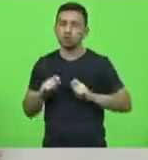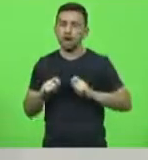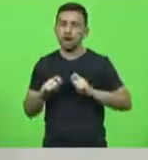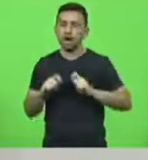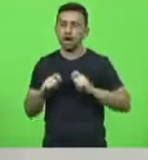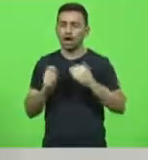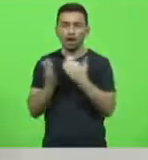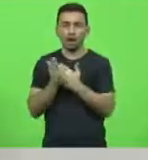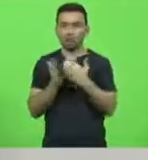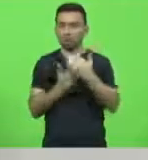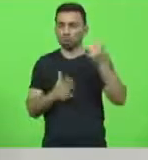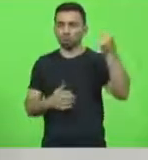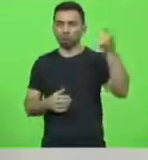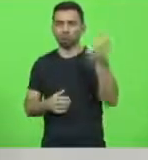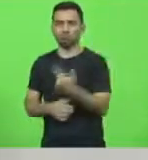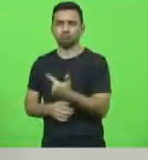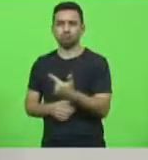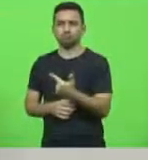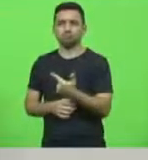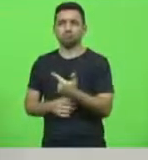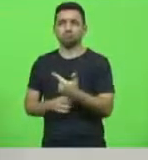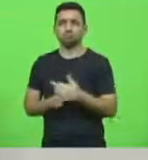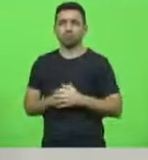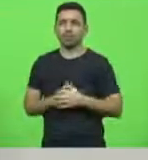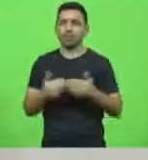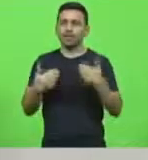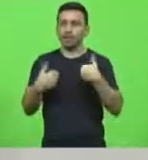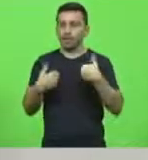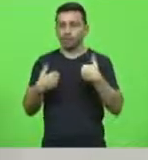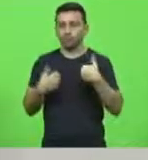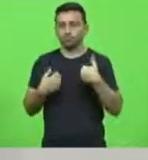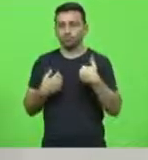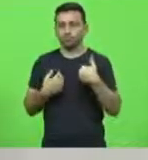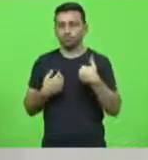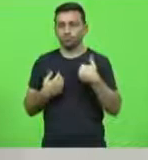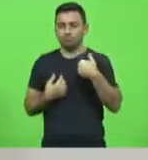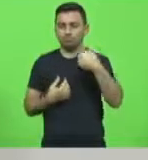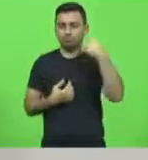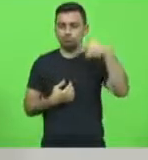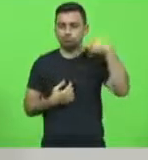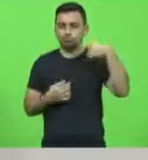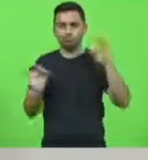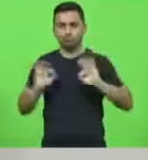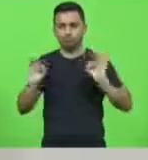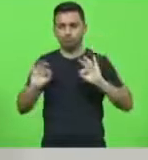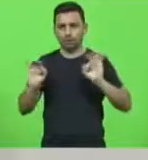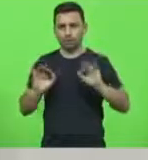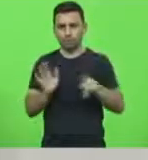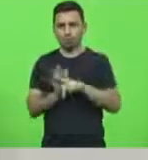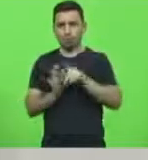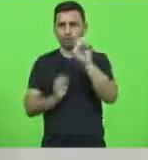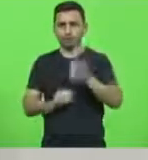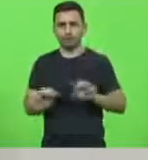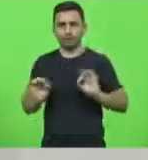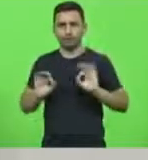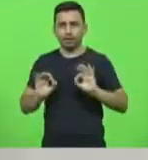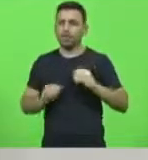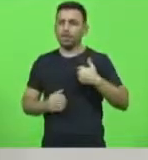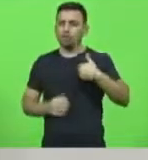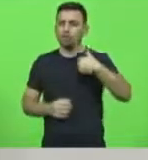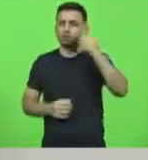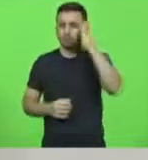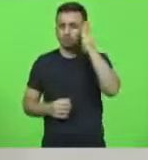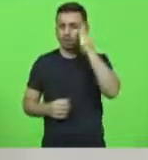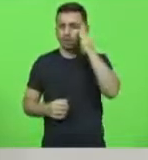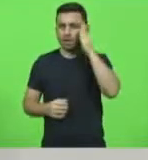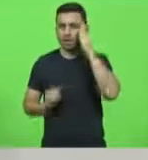dessa decisão. Colegas, eu que não sou advogado, ou mesmo do ramo do direito, tenho plena ciência de